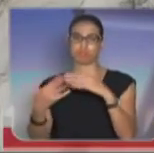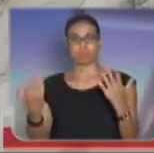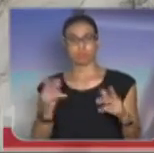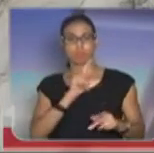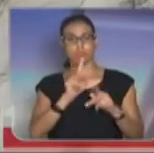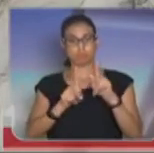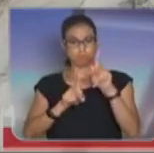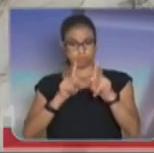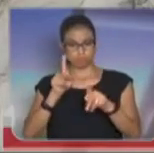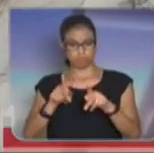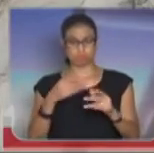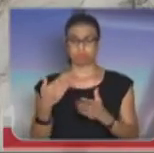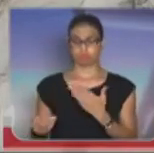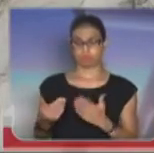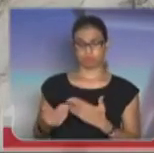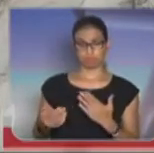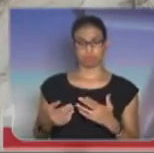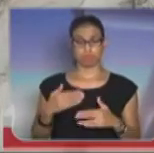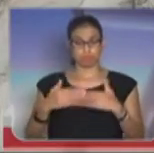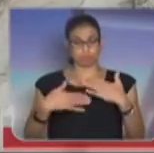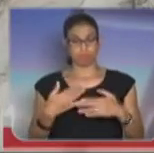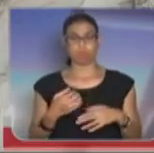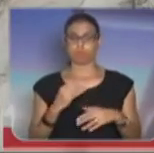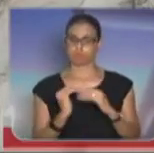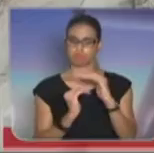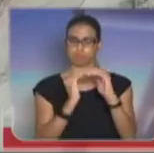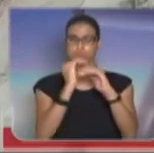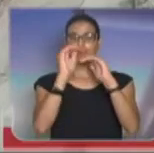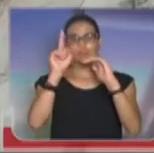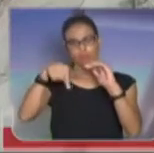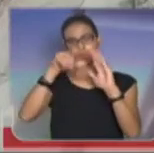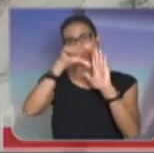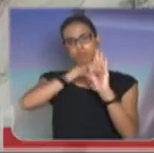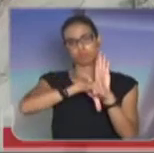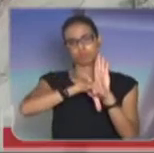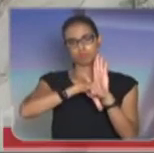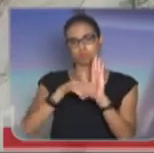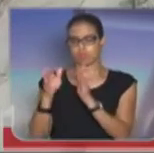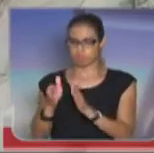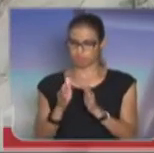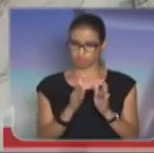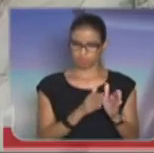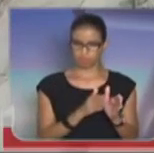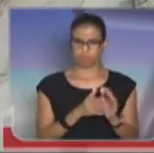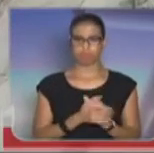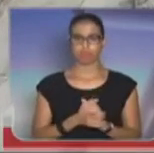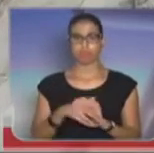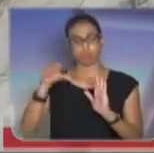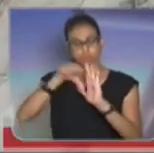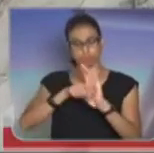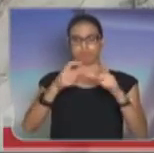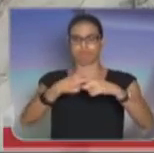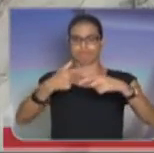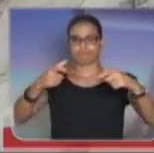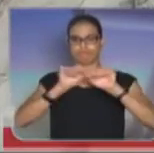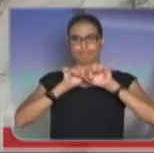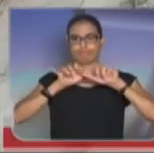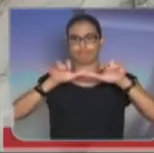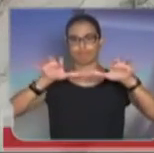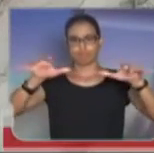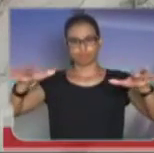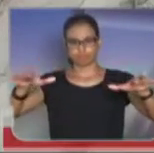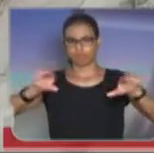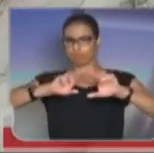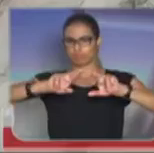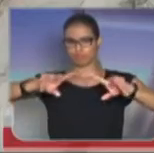e quem está se fortalecendo a cada dia que passa é o crime, o crime organizado, que tem crescido, tem se infiltrado